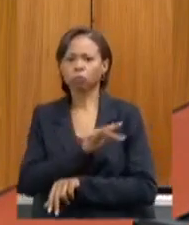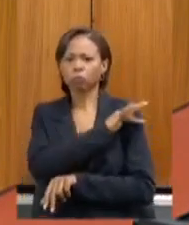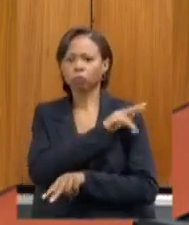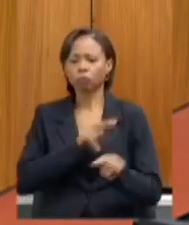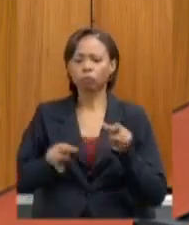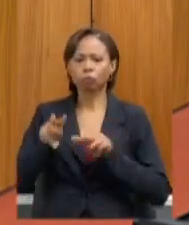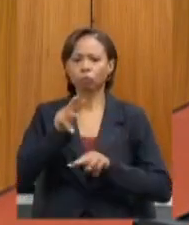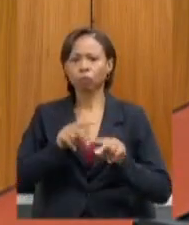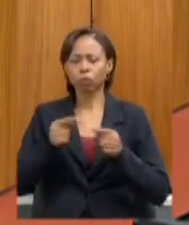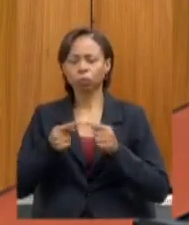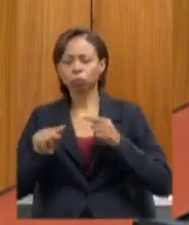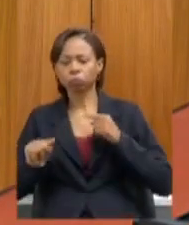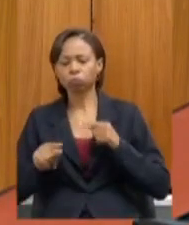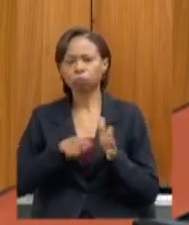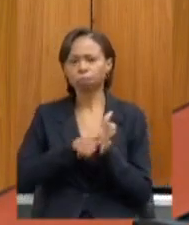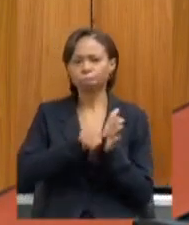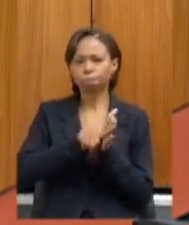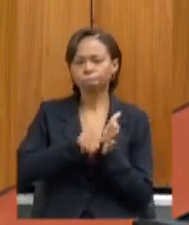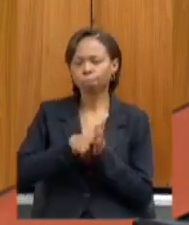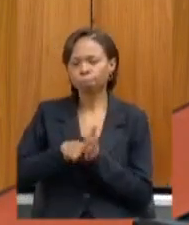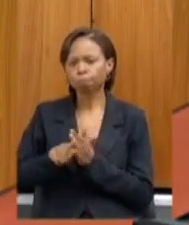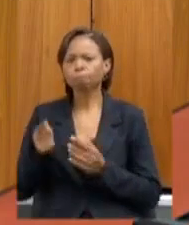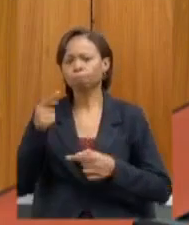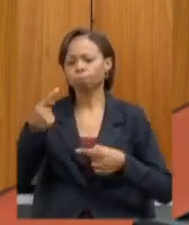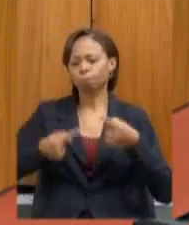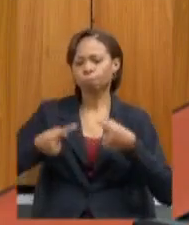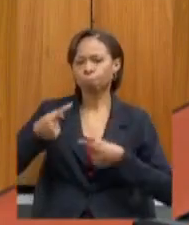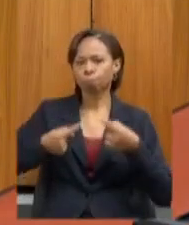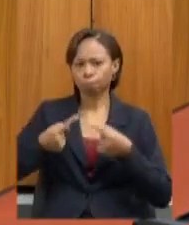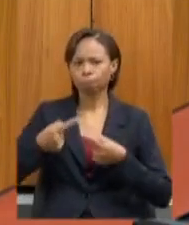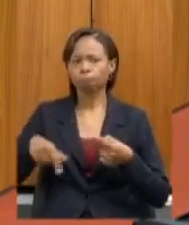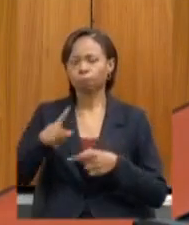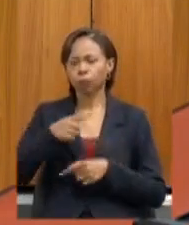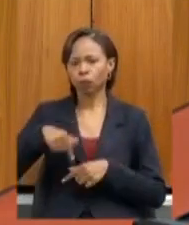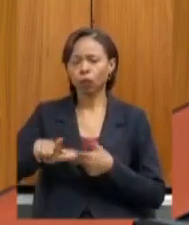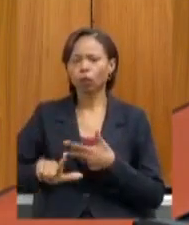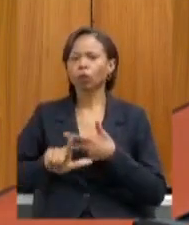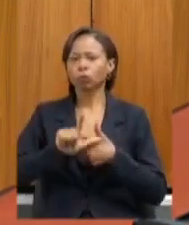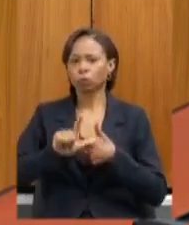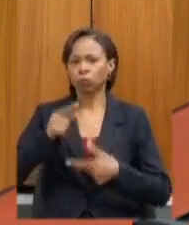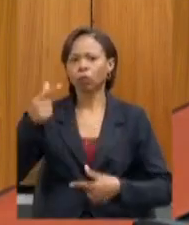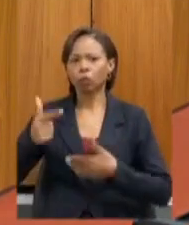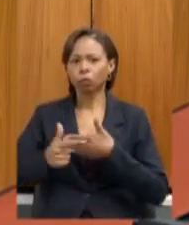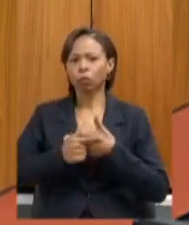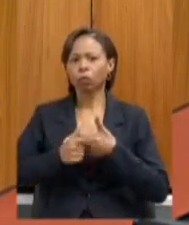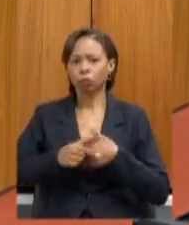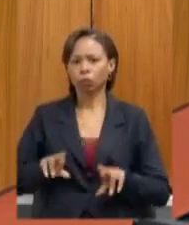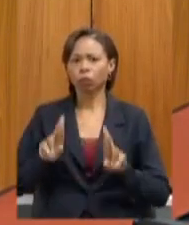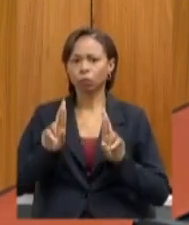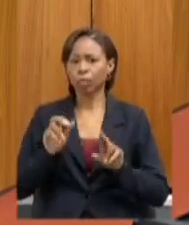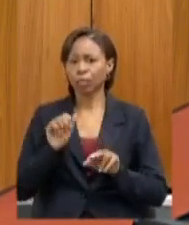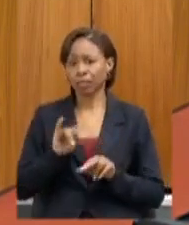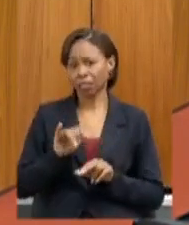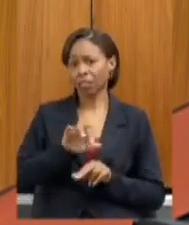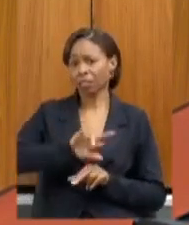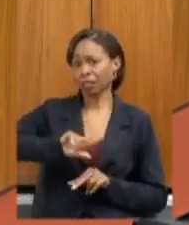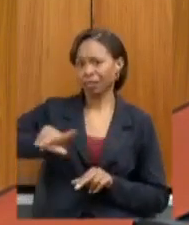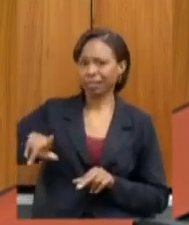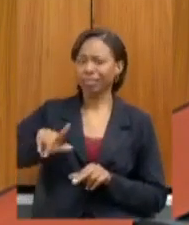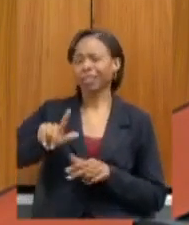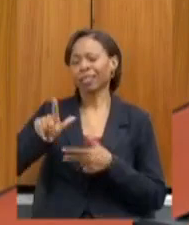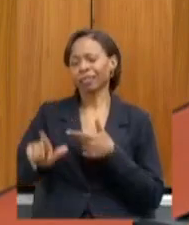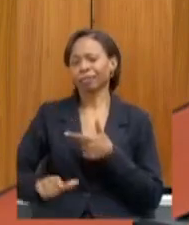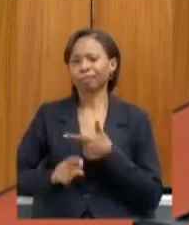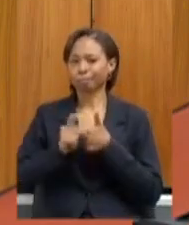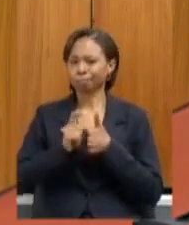contraditório do questionamento é esse o papel do legislativo do contrário nós estaríamos no executivo então o nosso papel